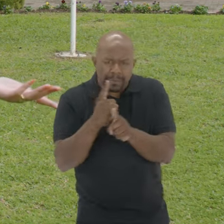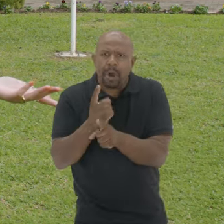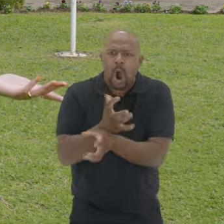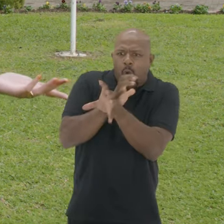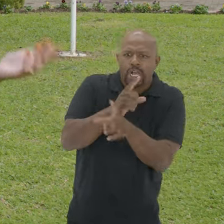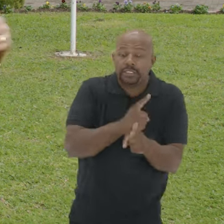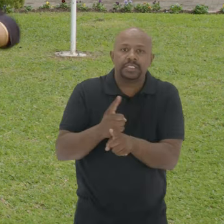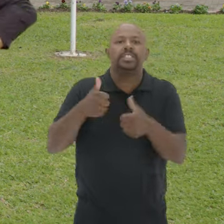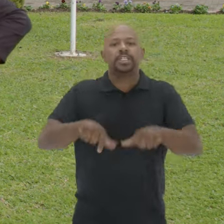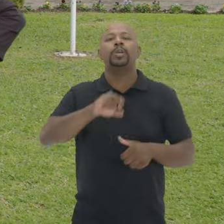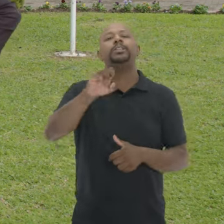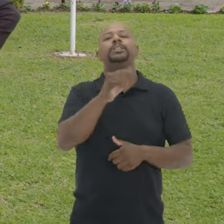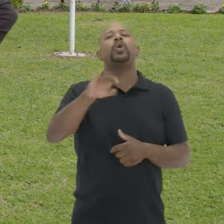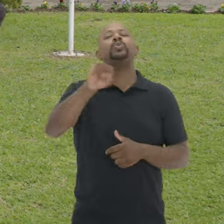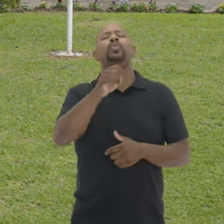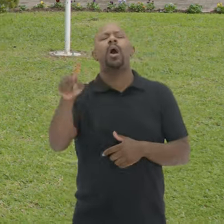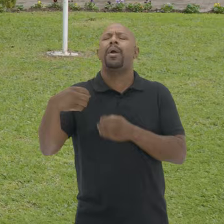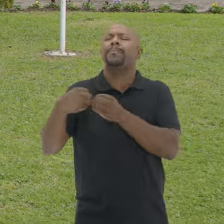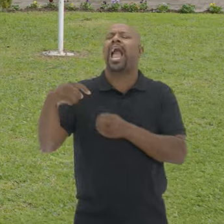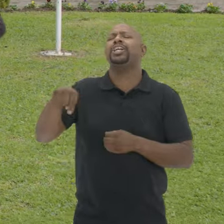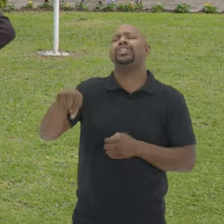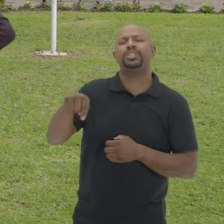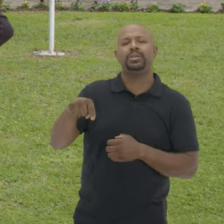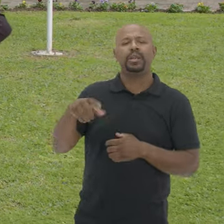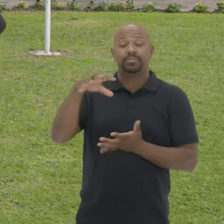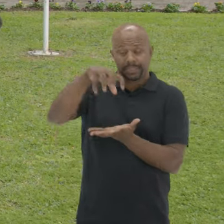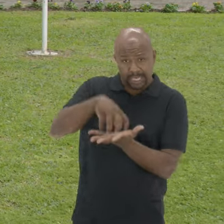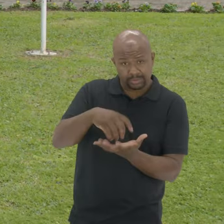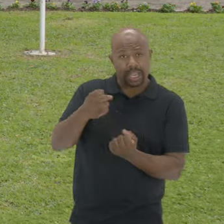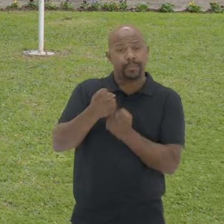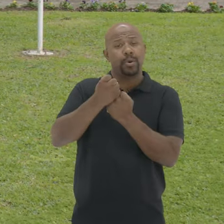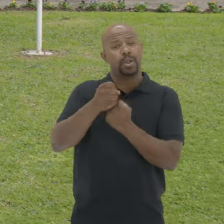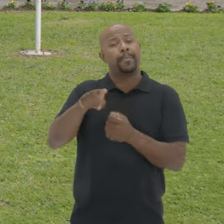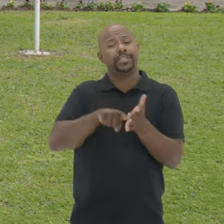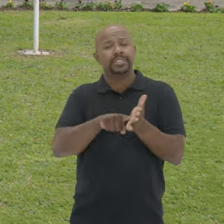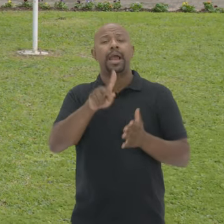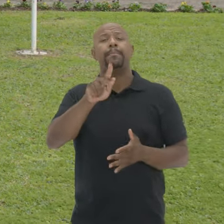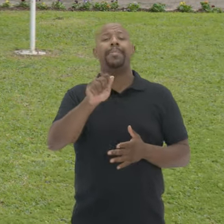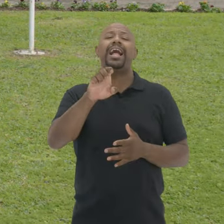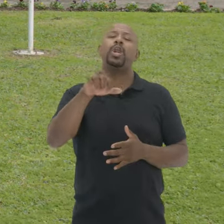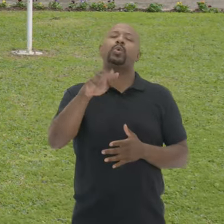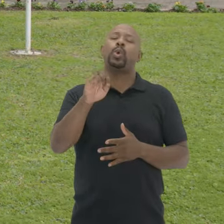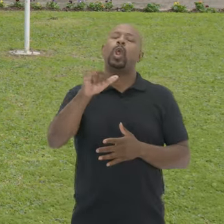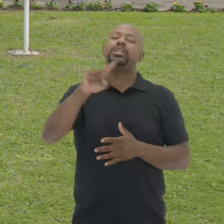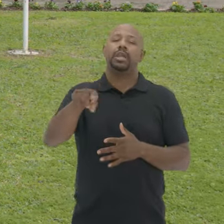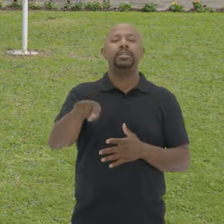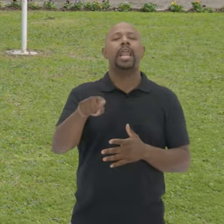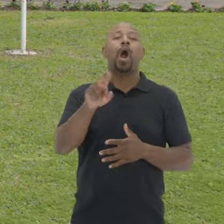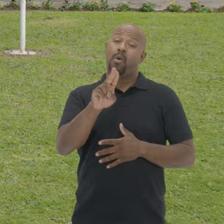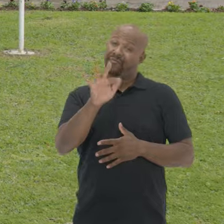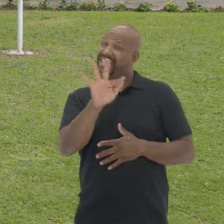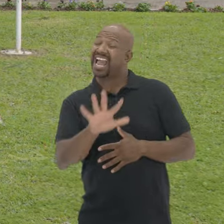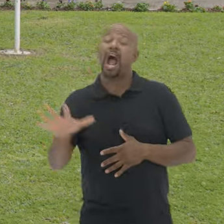fósseis encontrados aqui estão em São João do Polesco Aqui pertinho No Centro de Apoio à Pesquisa Paleontológica O CAPA